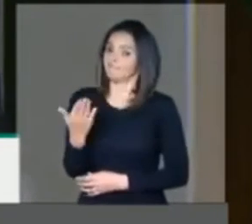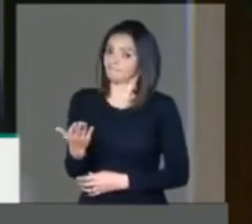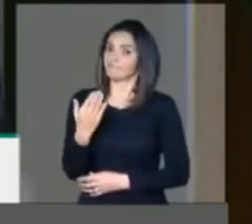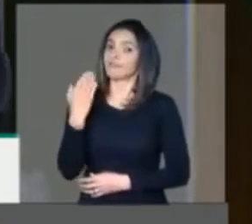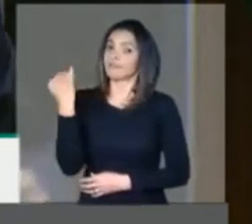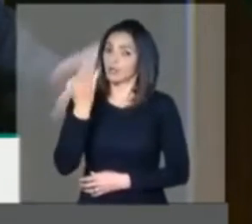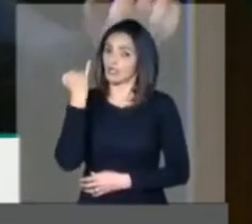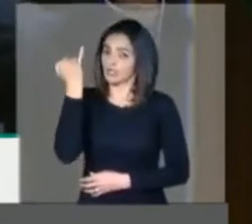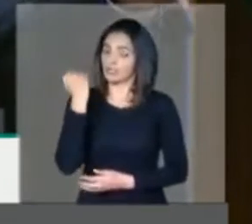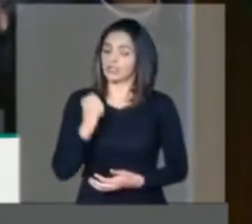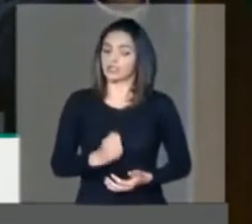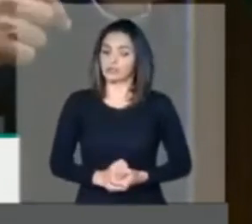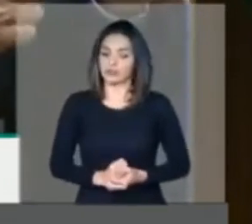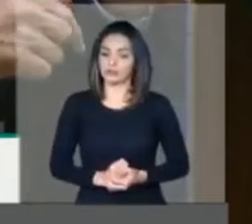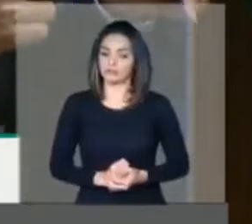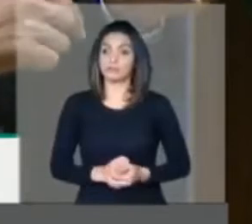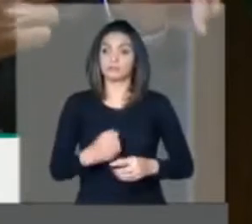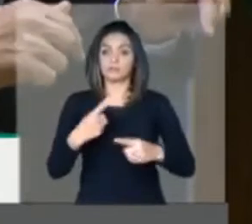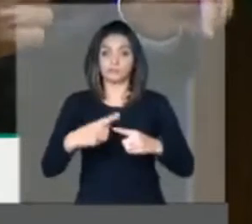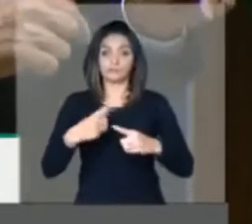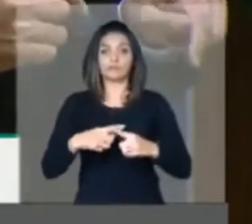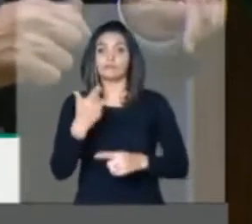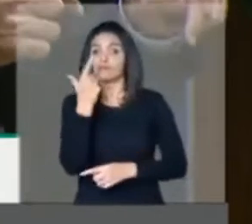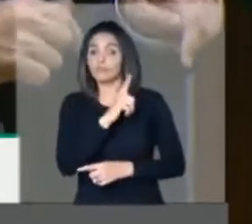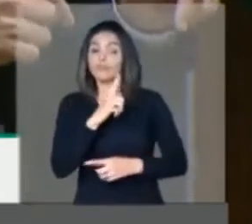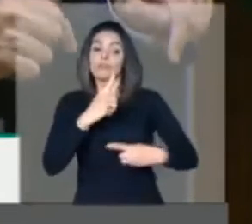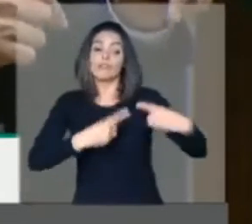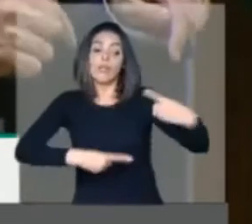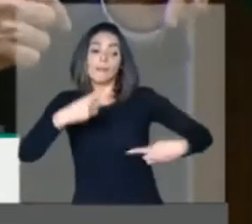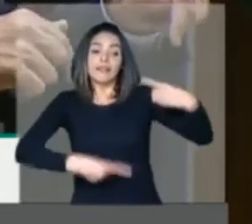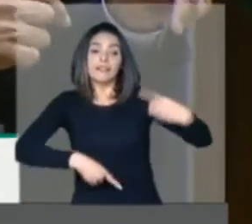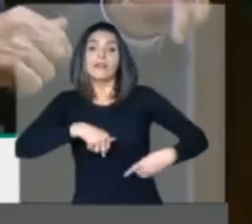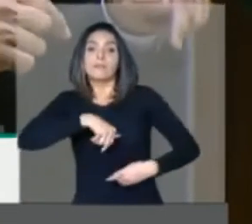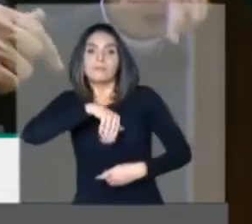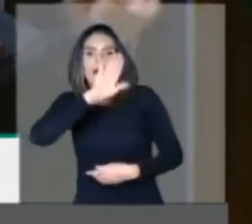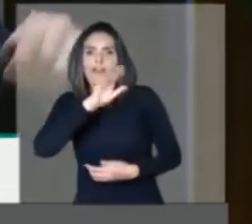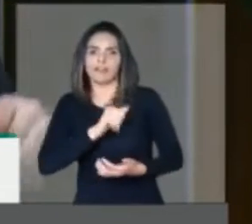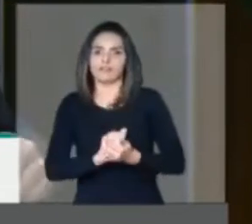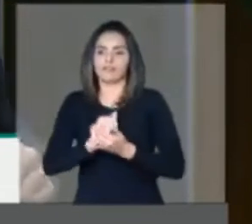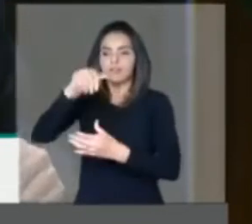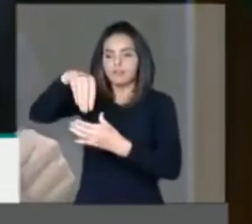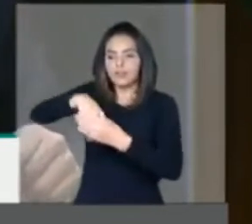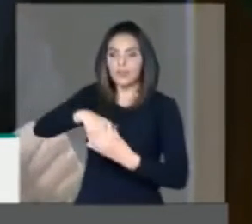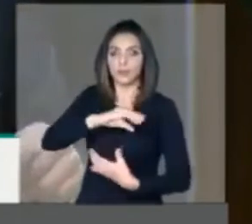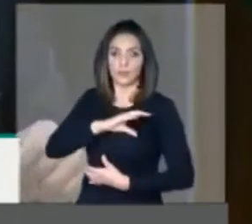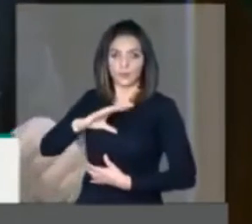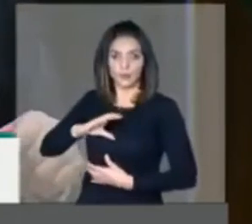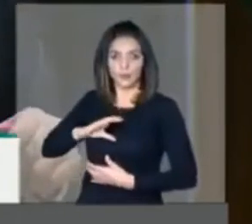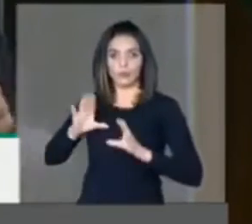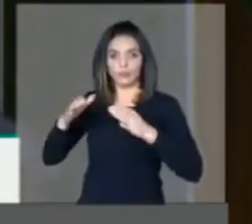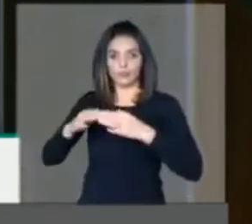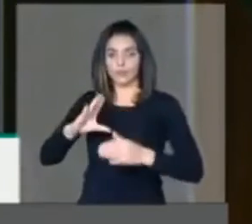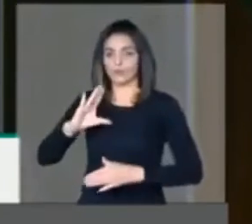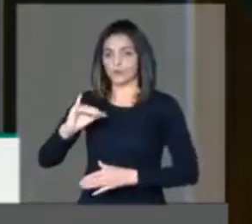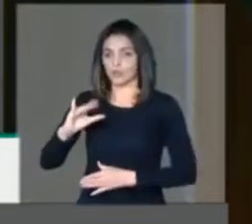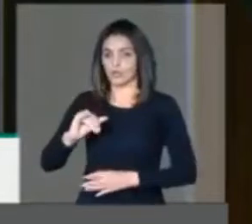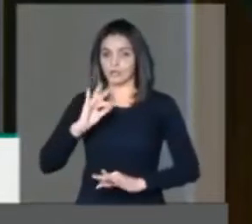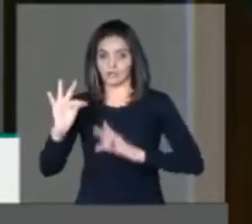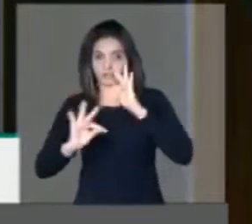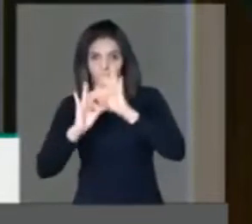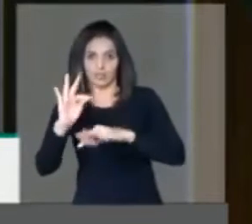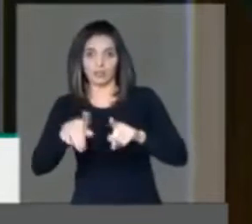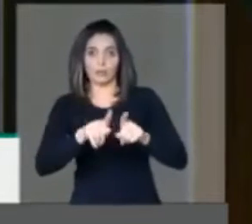Por quê? Porque nós poderemos debater melhor na ciência e tecnologia, na Constituição e